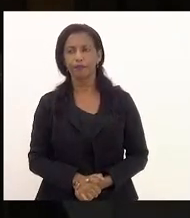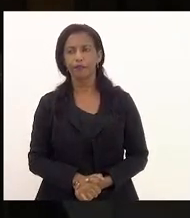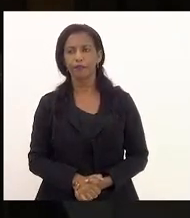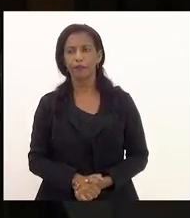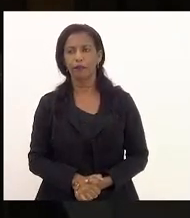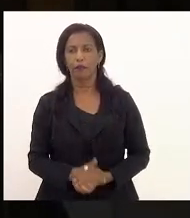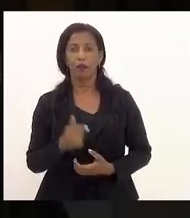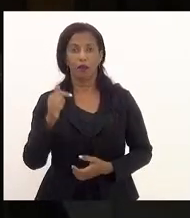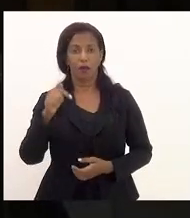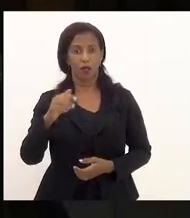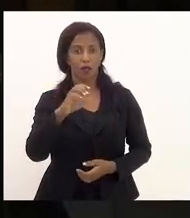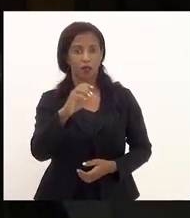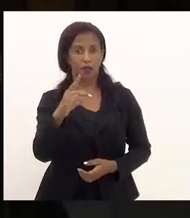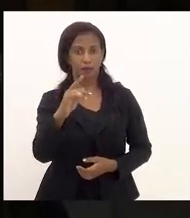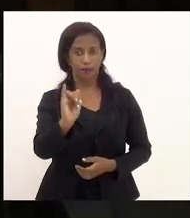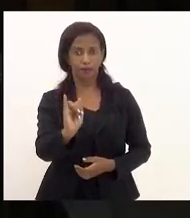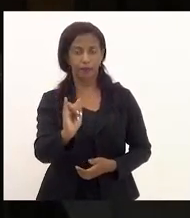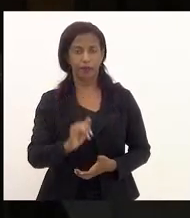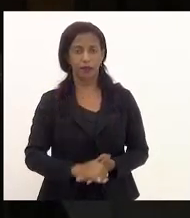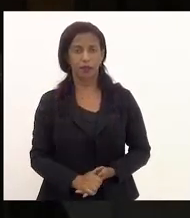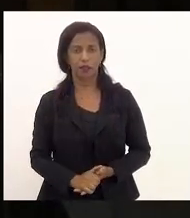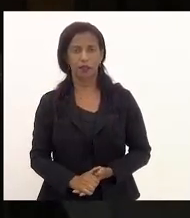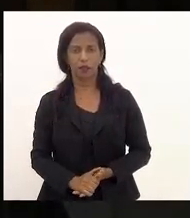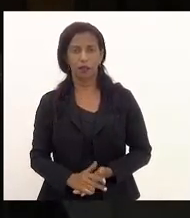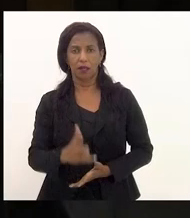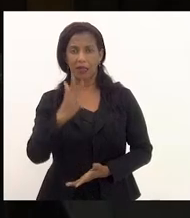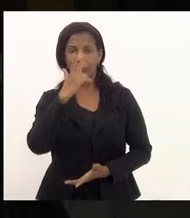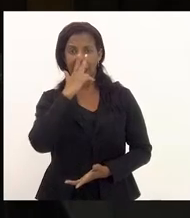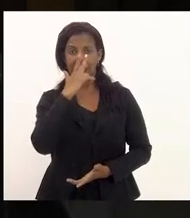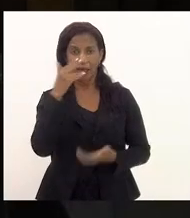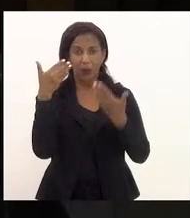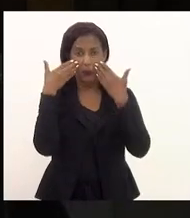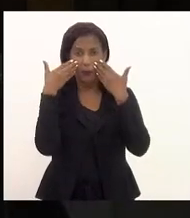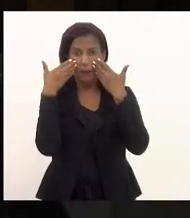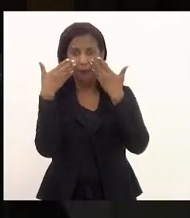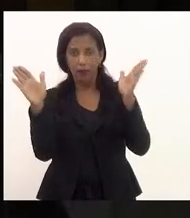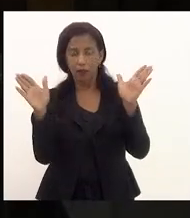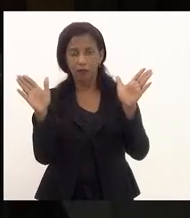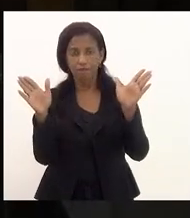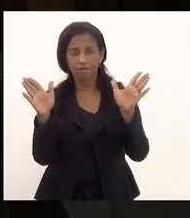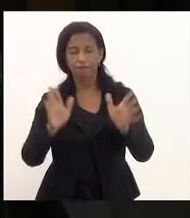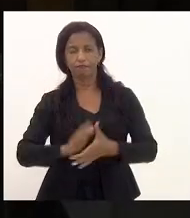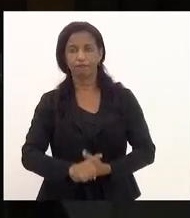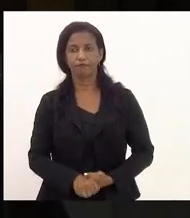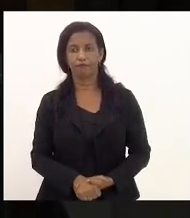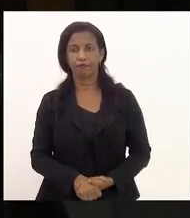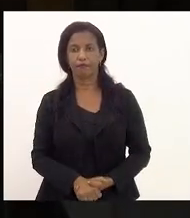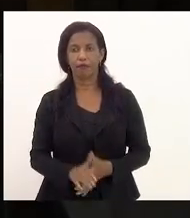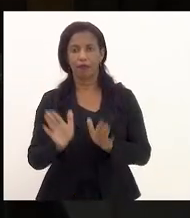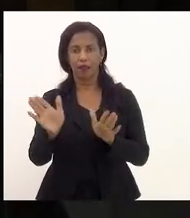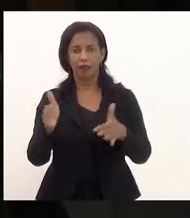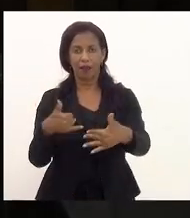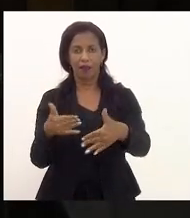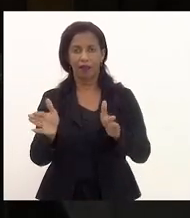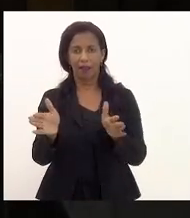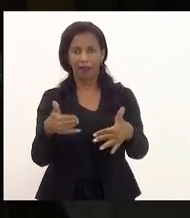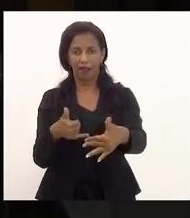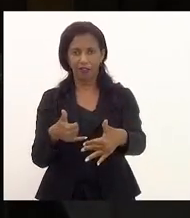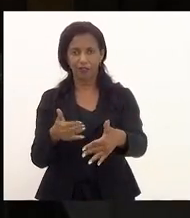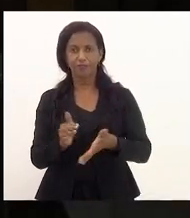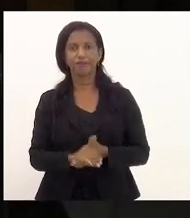Esta CPI está destampando uma caixa de Pandora,